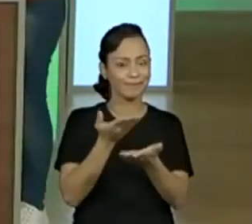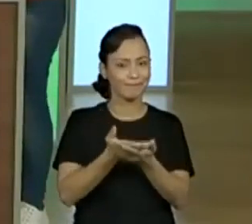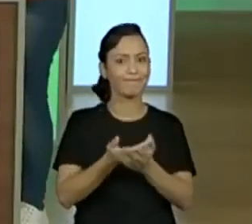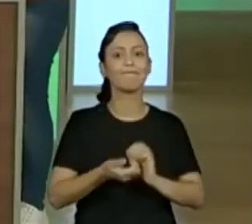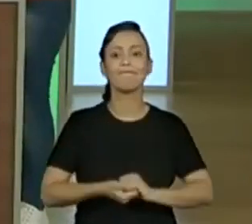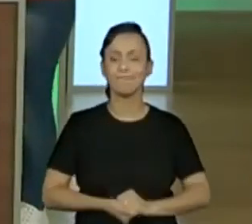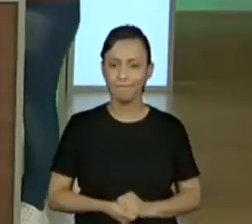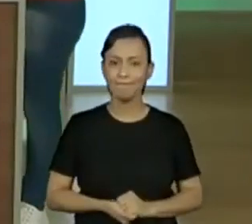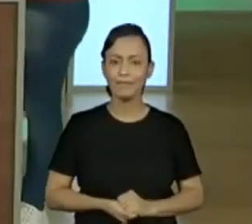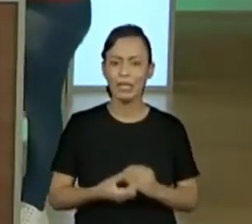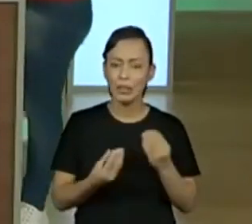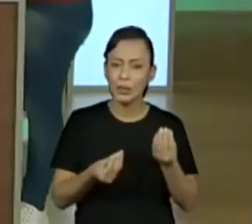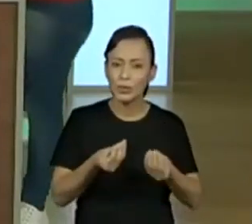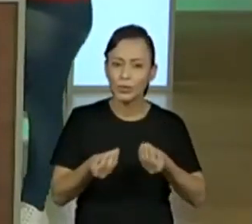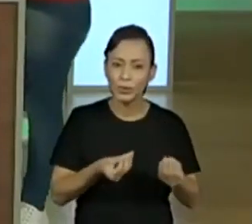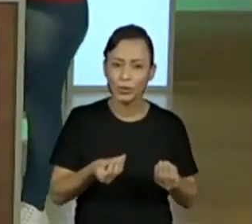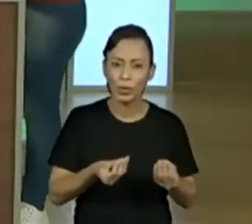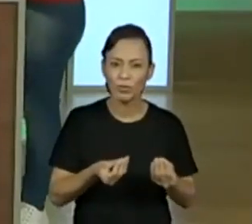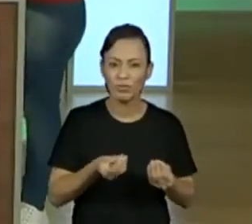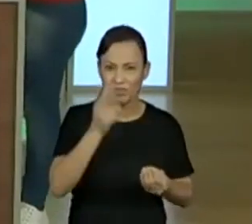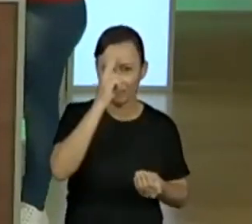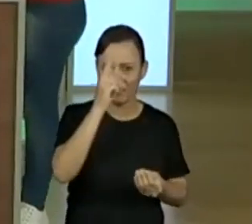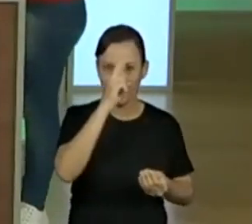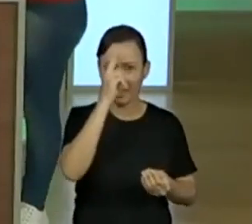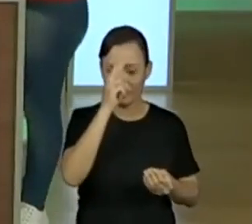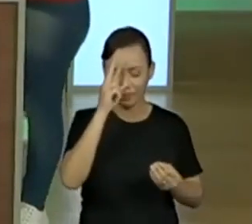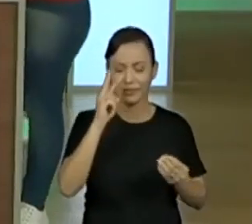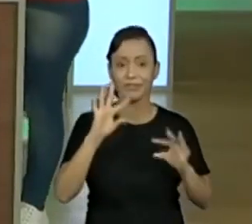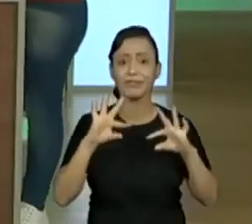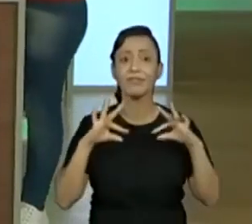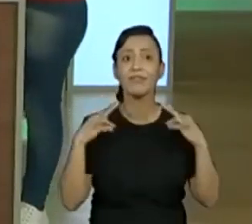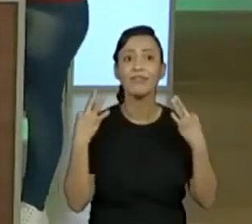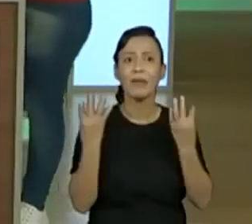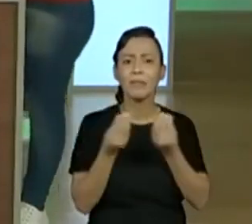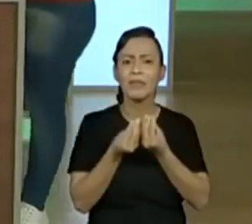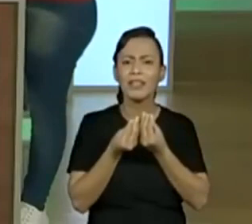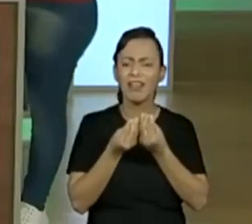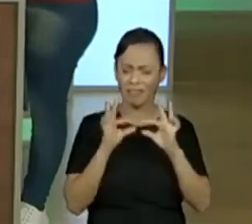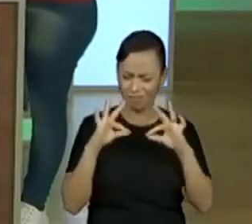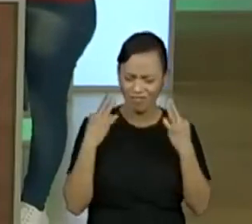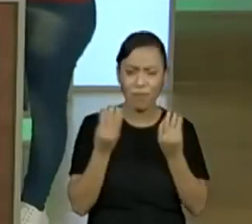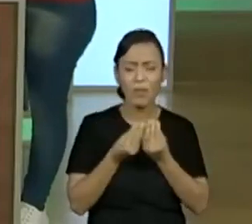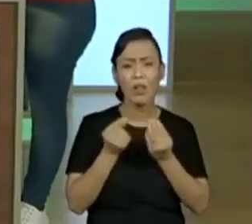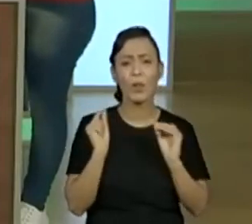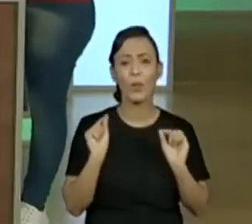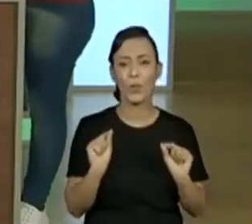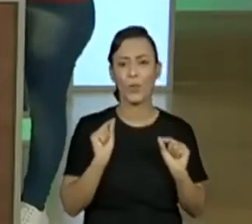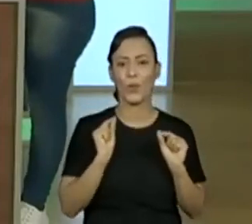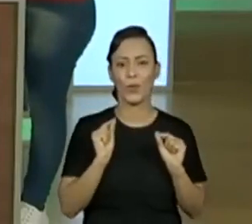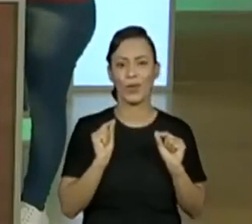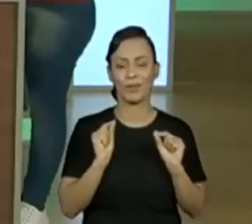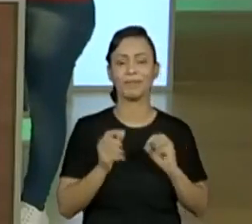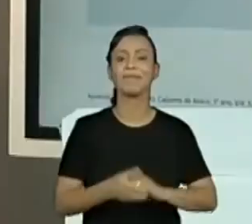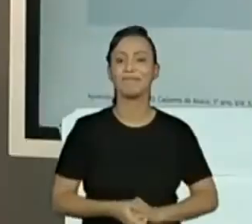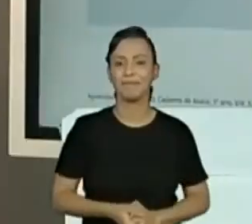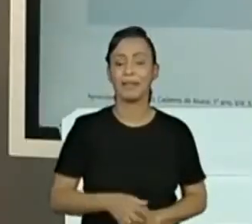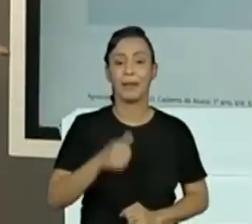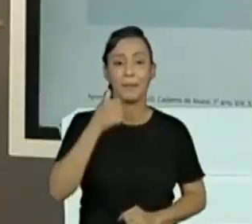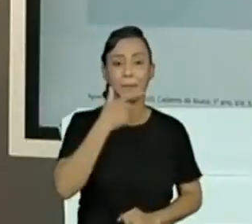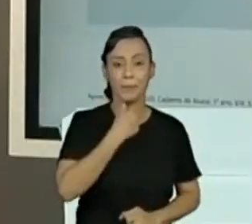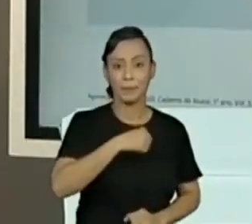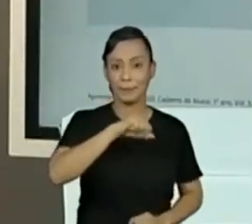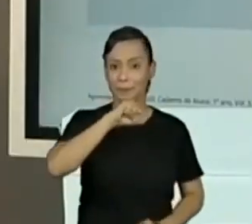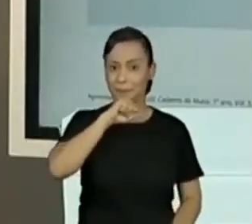continua naquela caminhada com aquela família, né? Vamos lembrar daquela família. A gente tem lá o papai